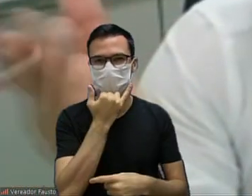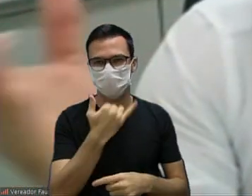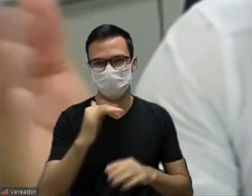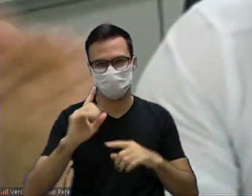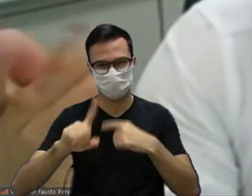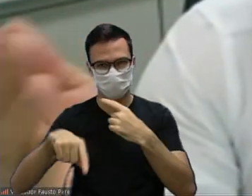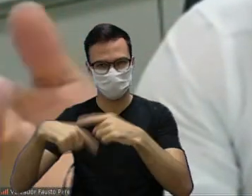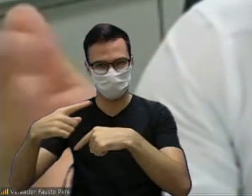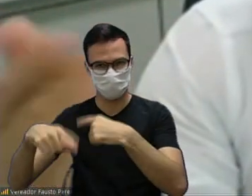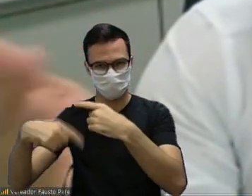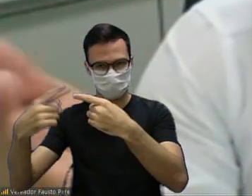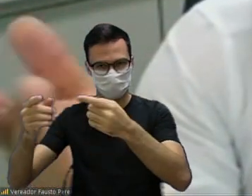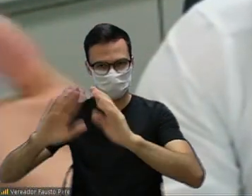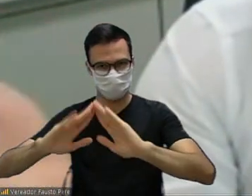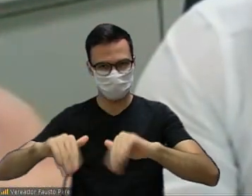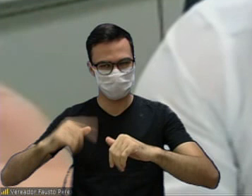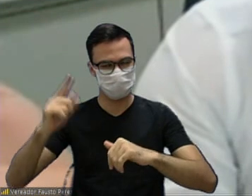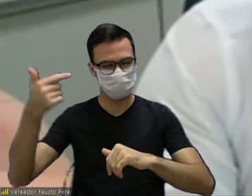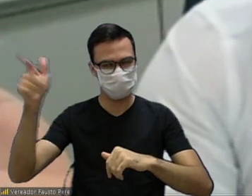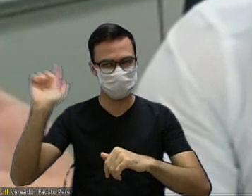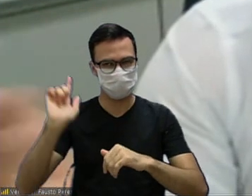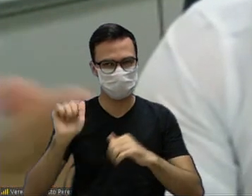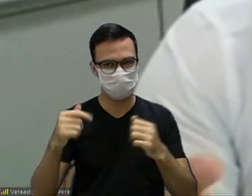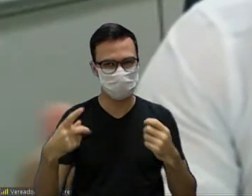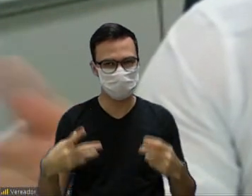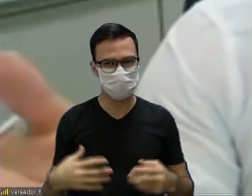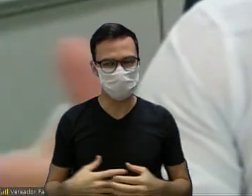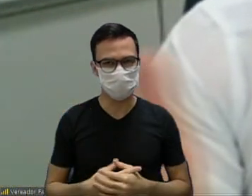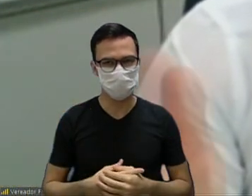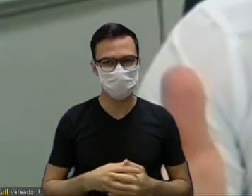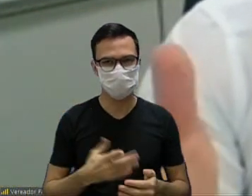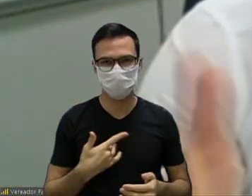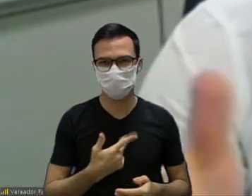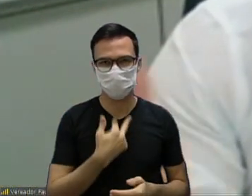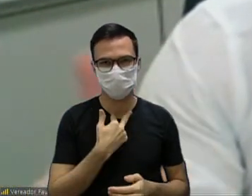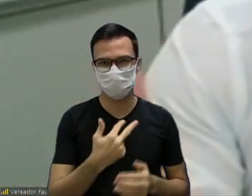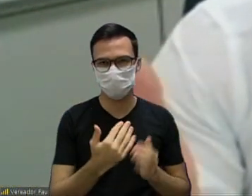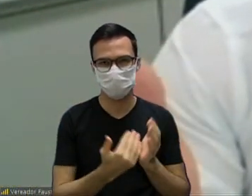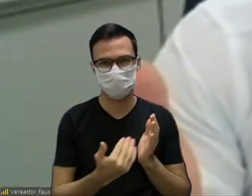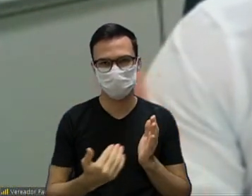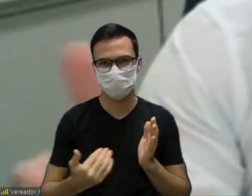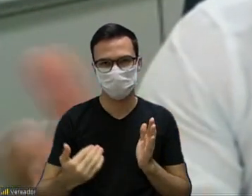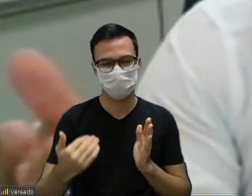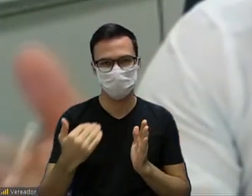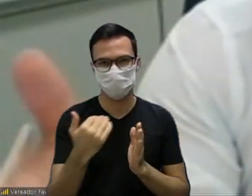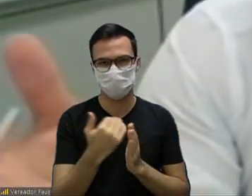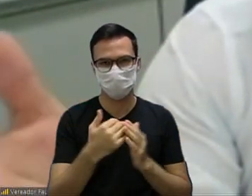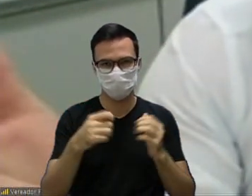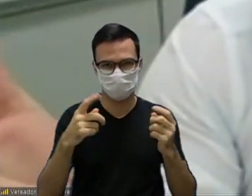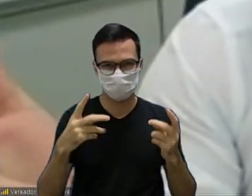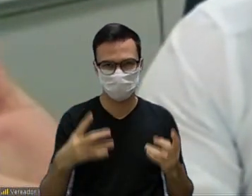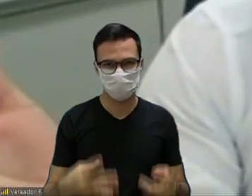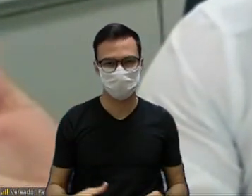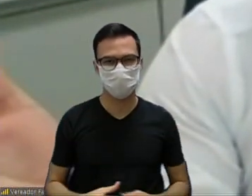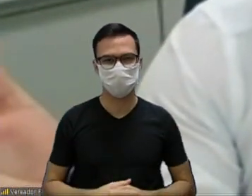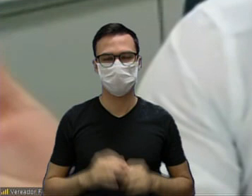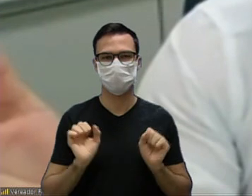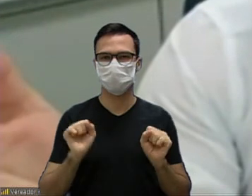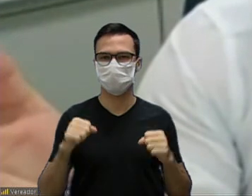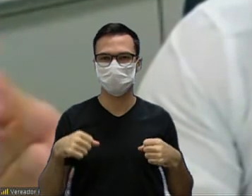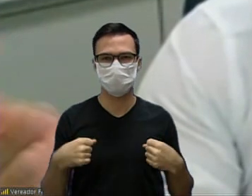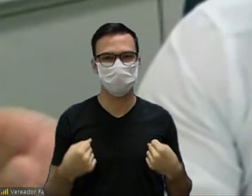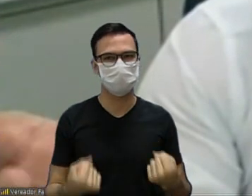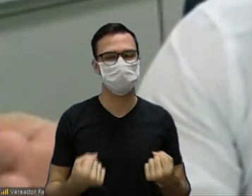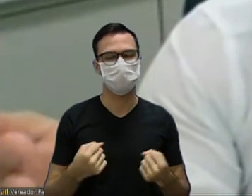Vitão depois o senhor pede uma fala em outra oportunidade só que eu não posso deixar de acrescentar uma fala aqui porque é uma luta de muito